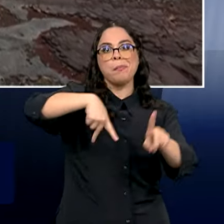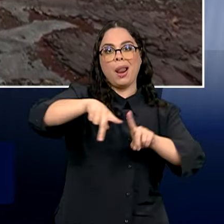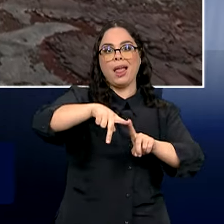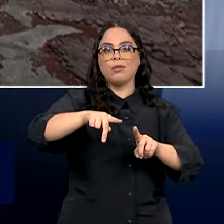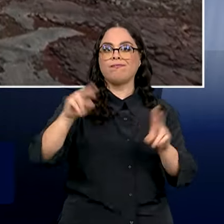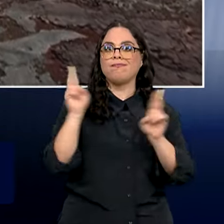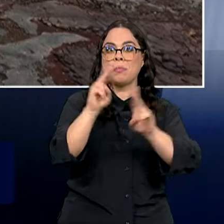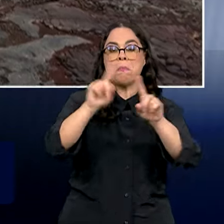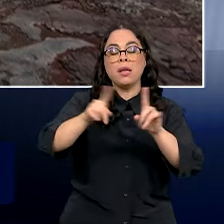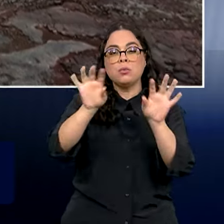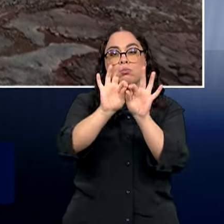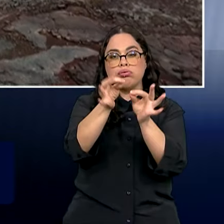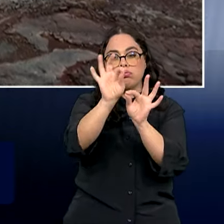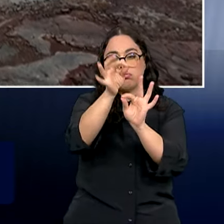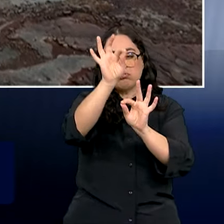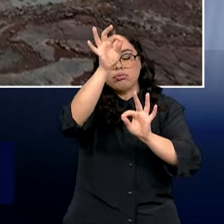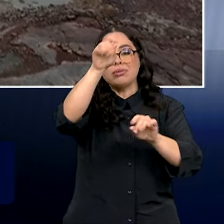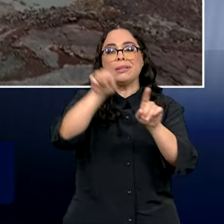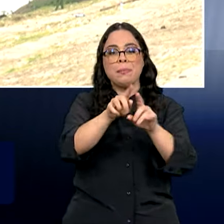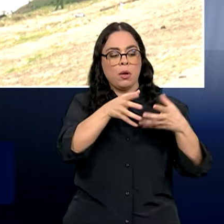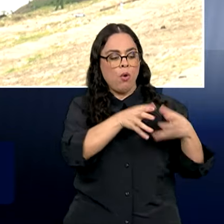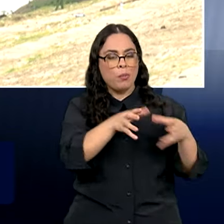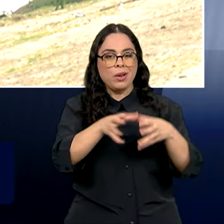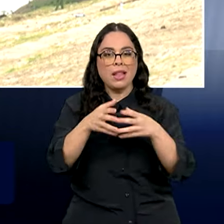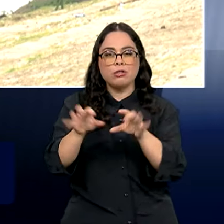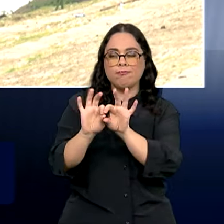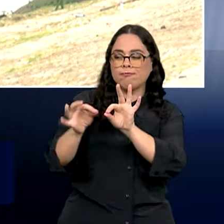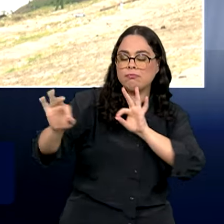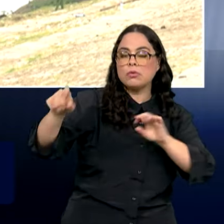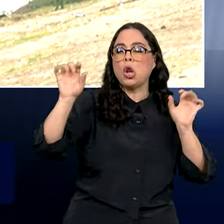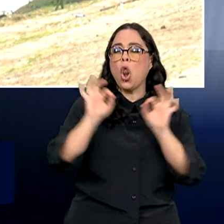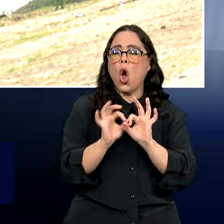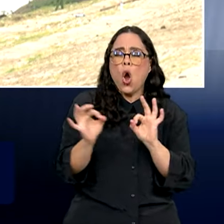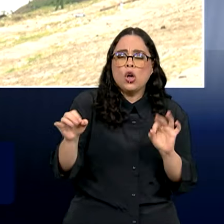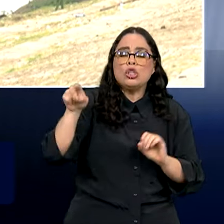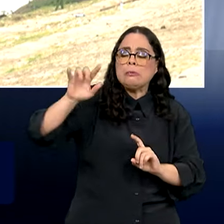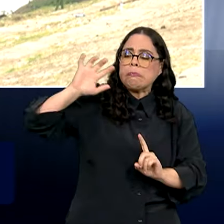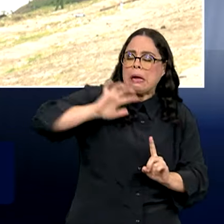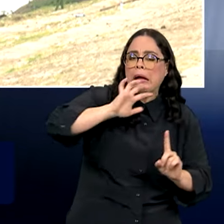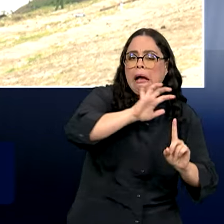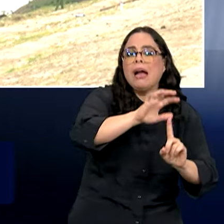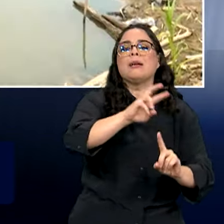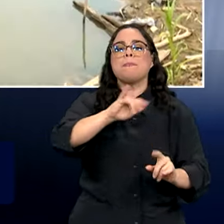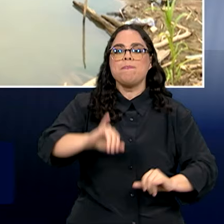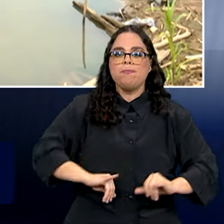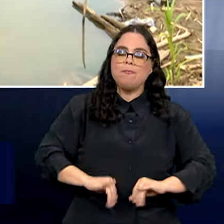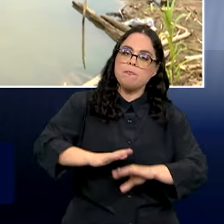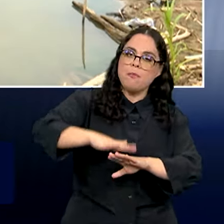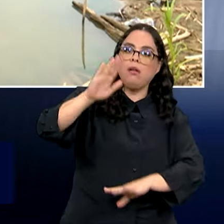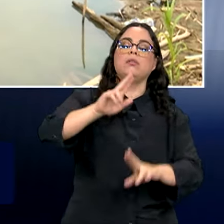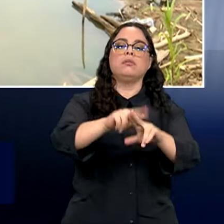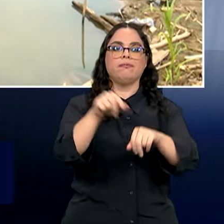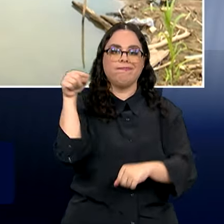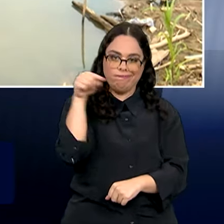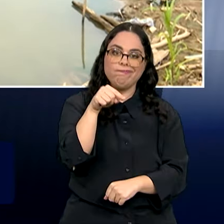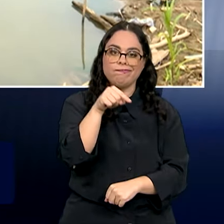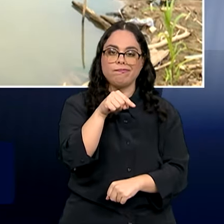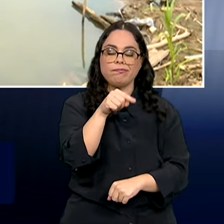território e as centenas de comunidades remotas estão realmente afetadas por conta dessas